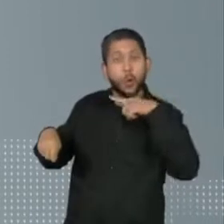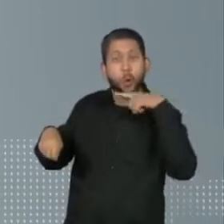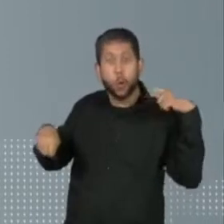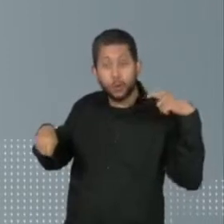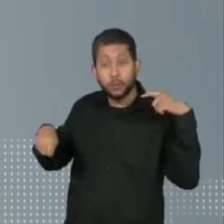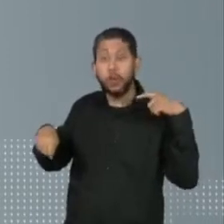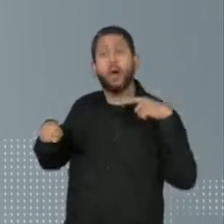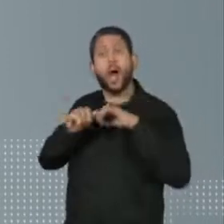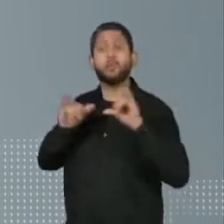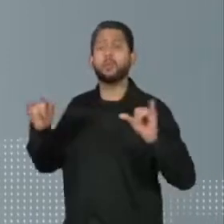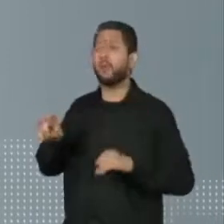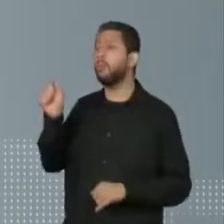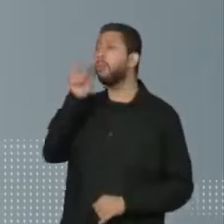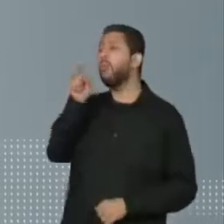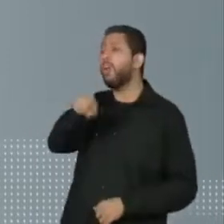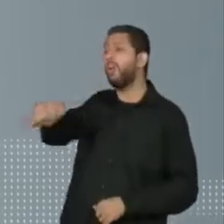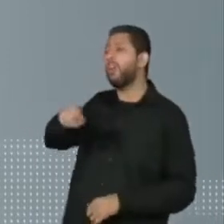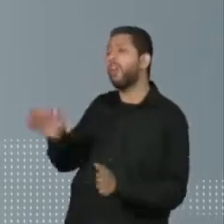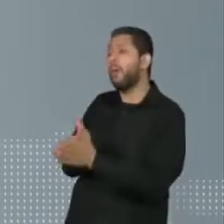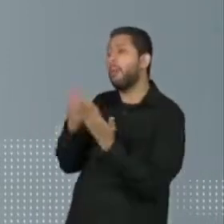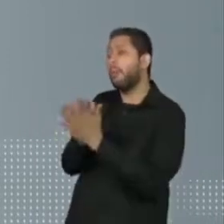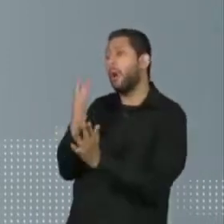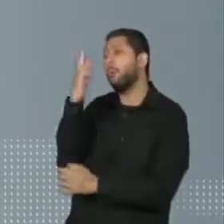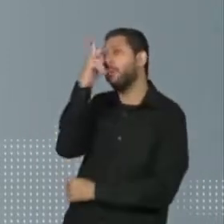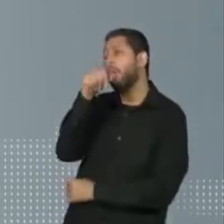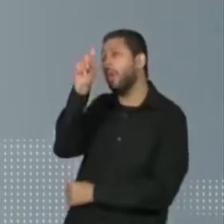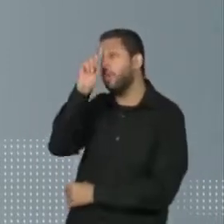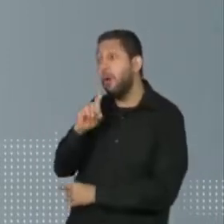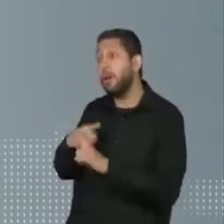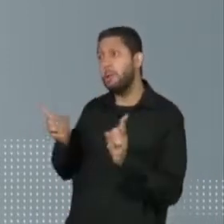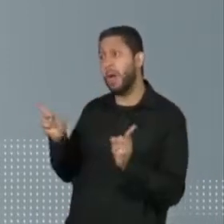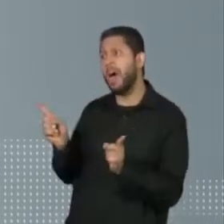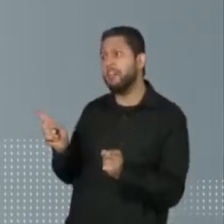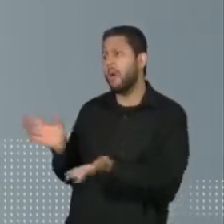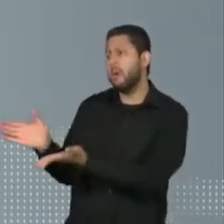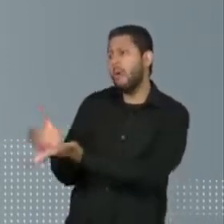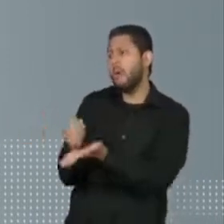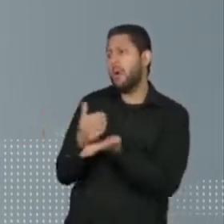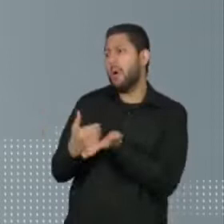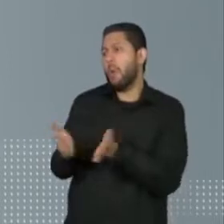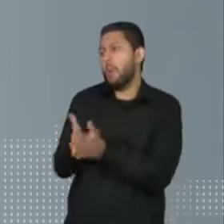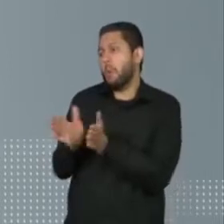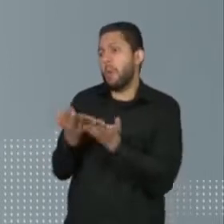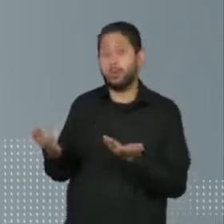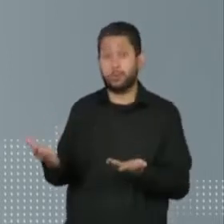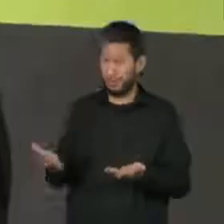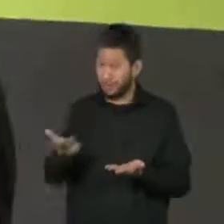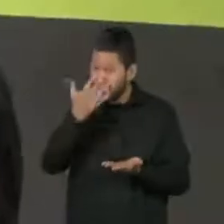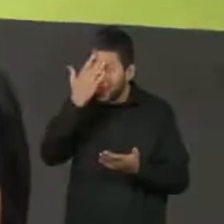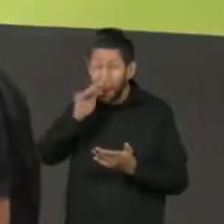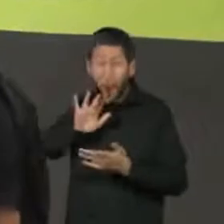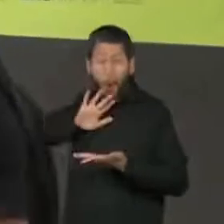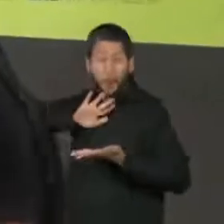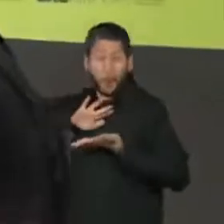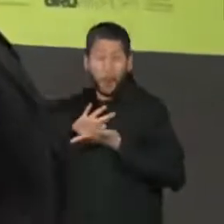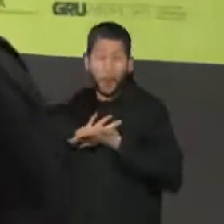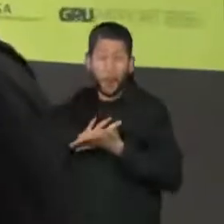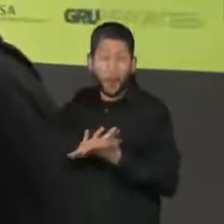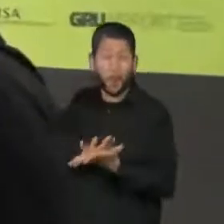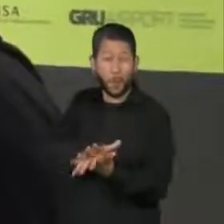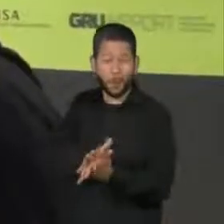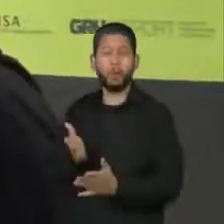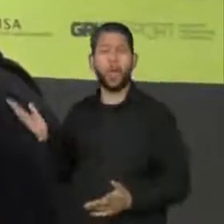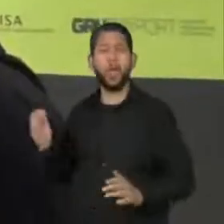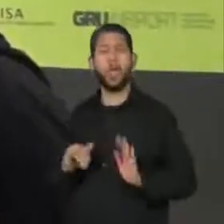que elas eram fáceis porque eram pobres. O áudio causou forte reação da classe política e da opinião pública. Em nota, Arthur